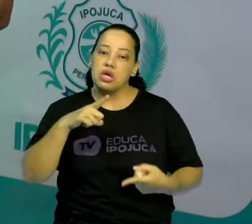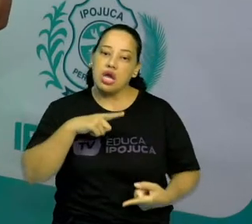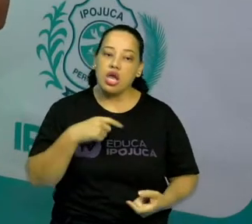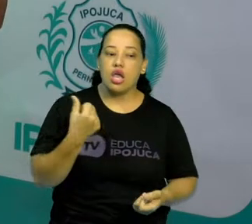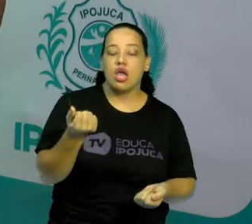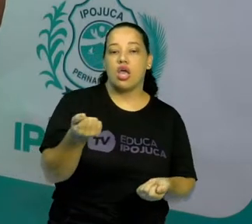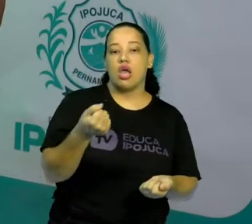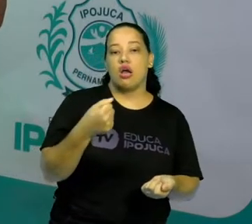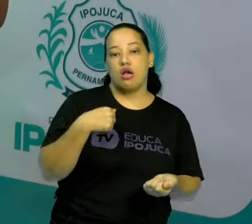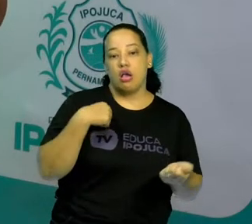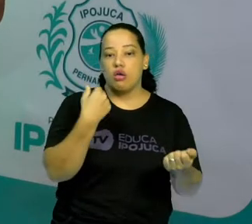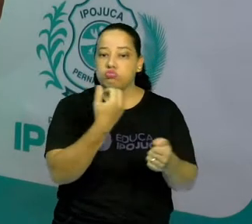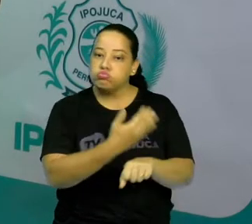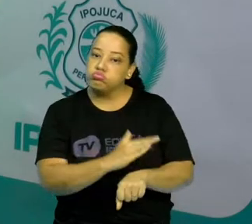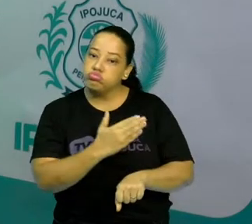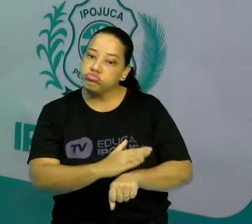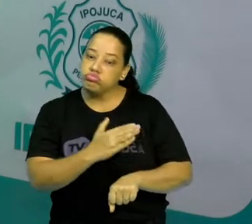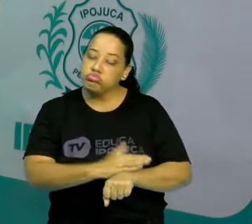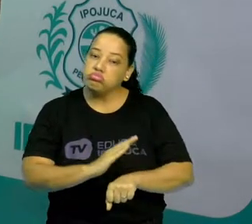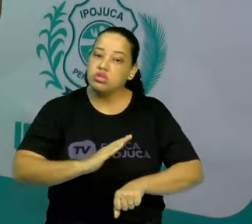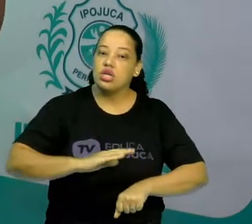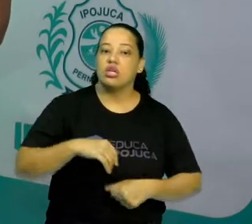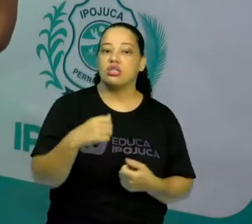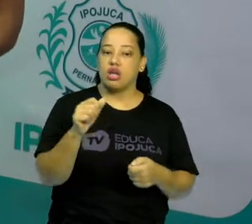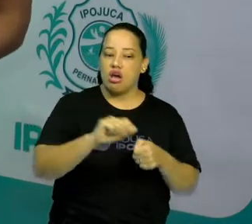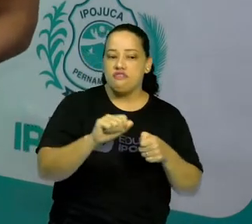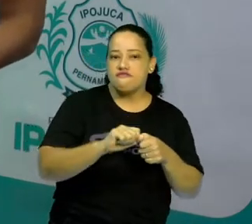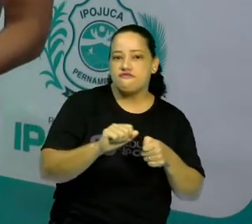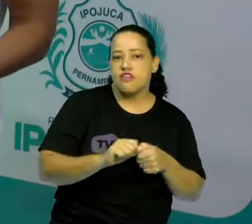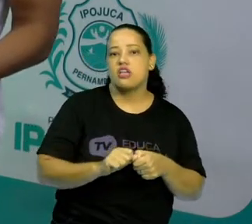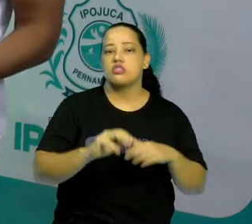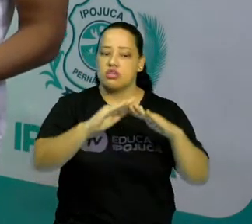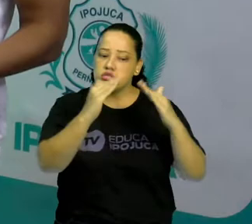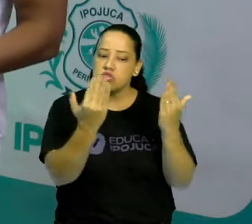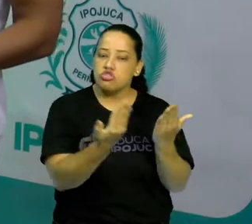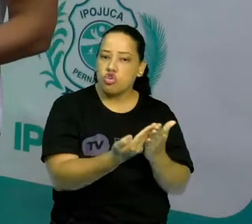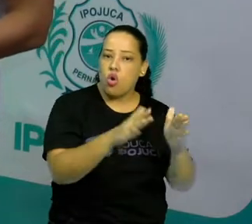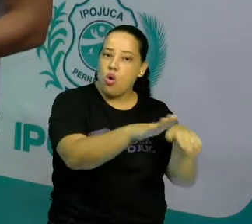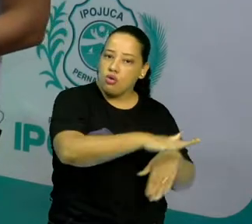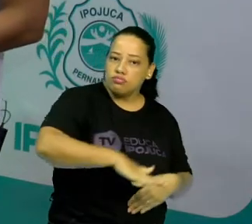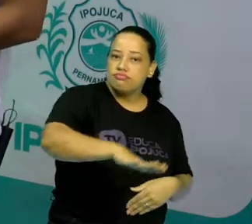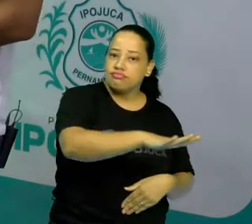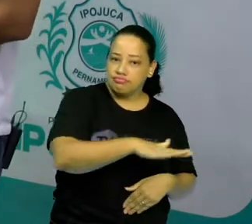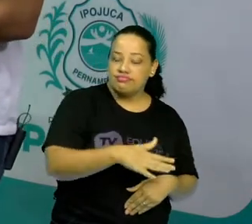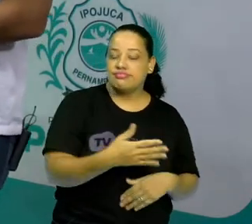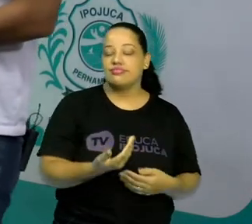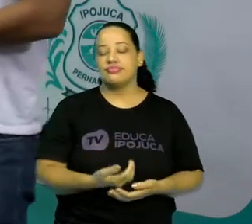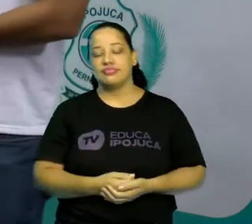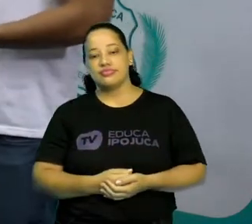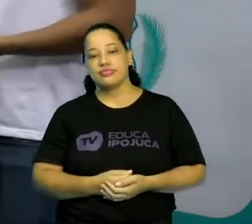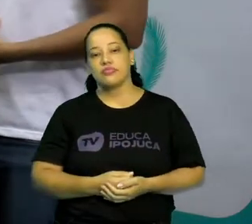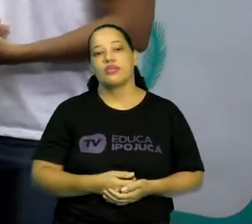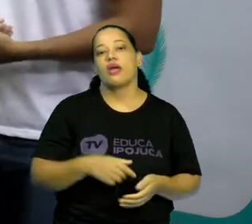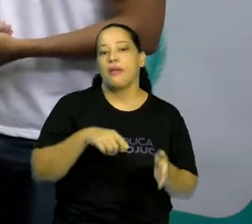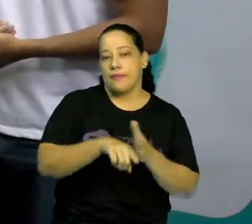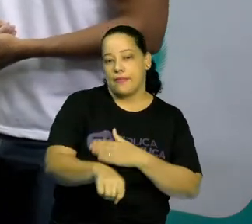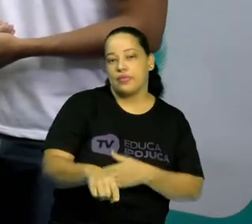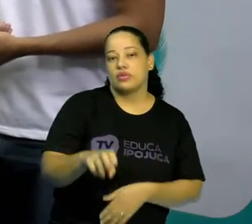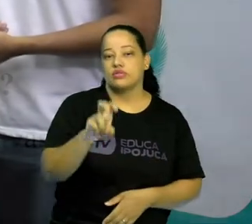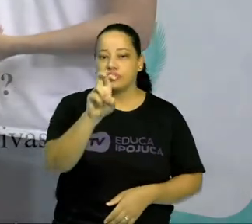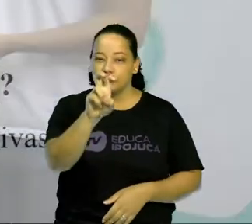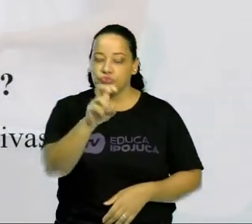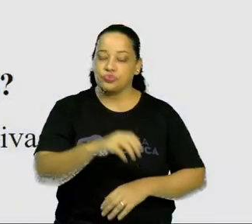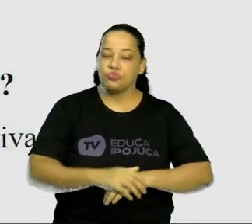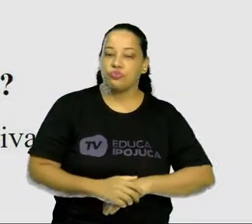para ser relacionada, realizada nos espaços escolares. Quinta pergunta, quais técnicas